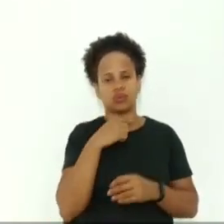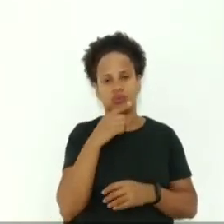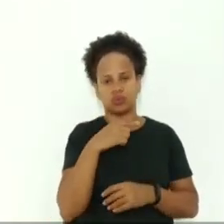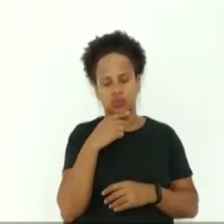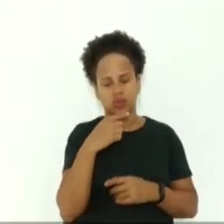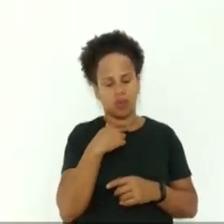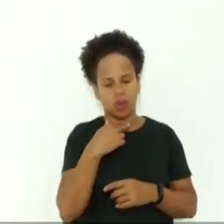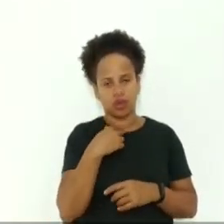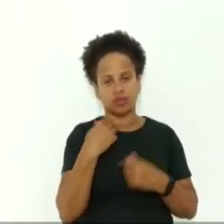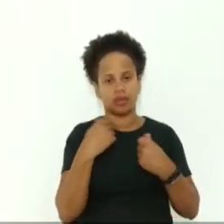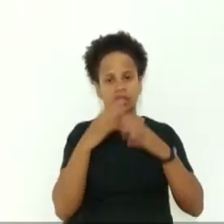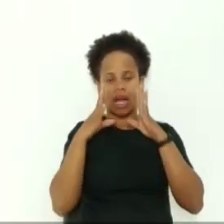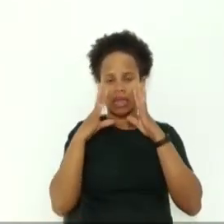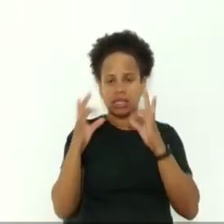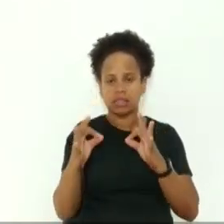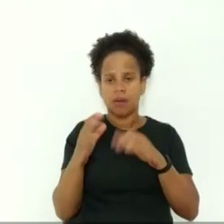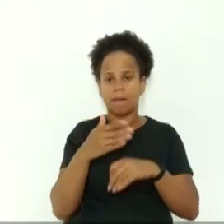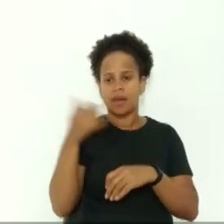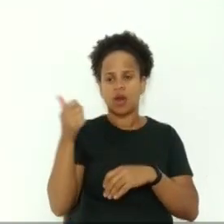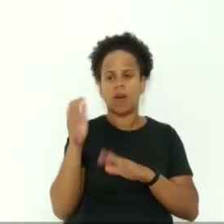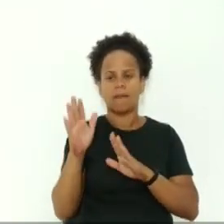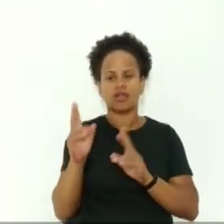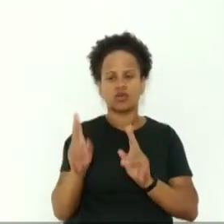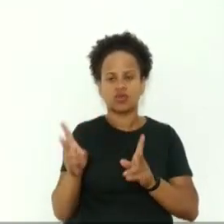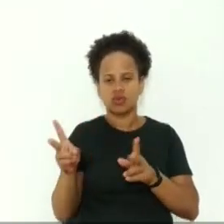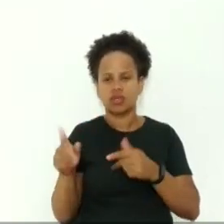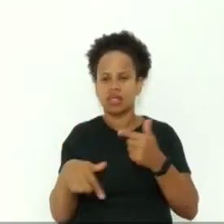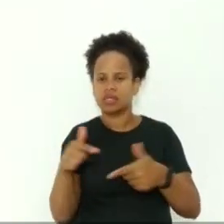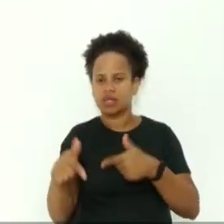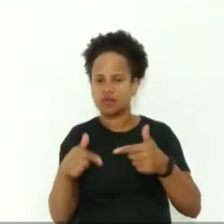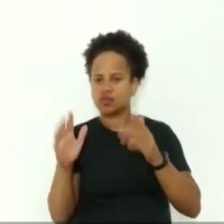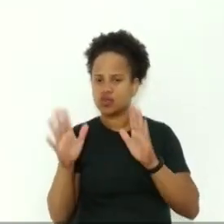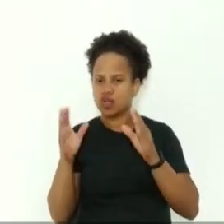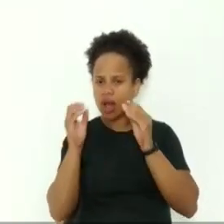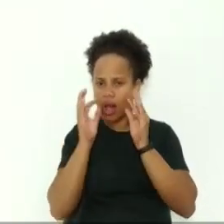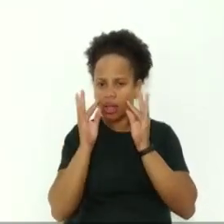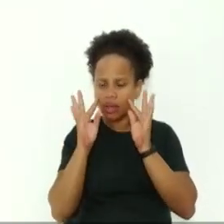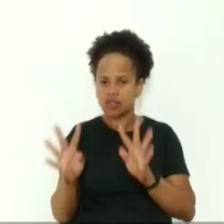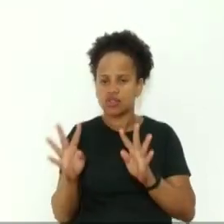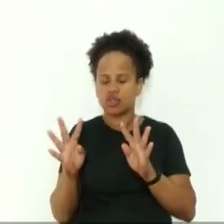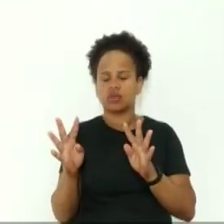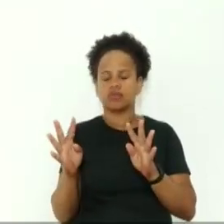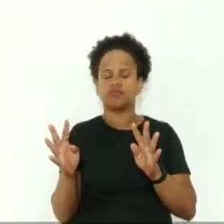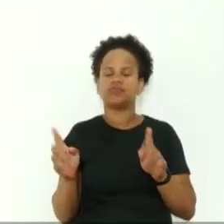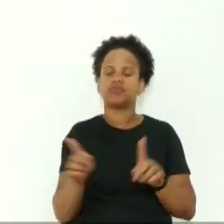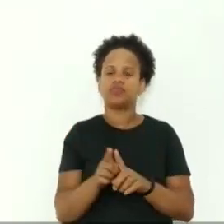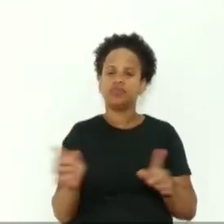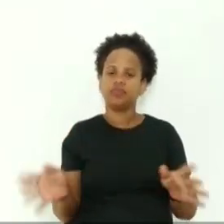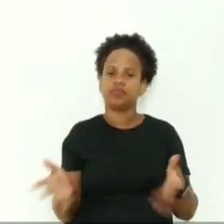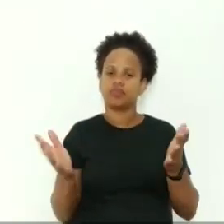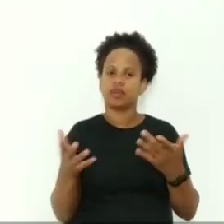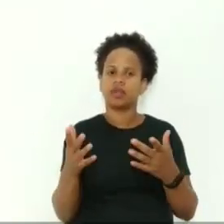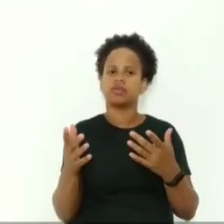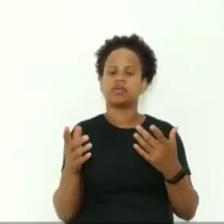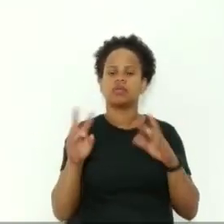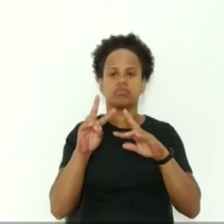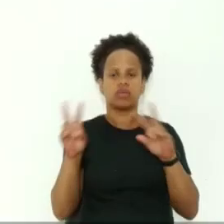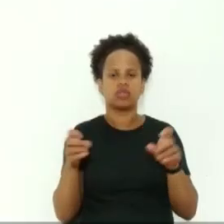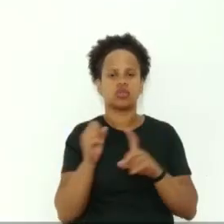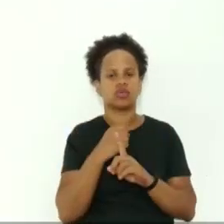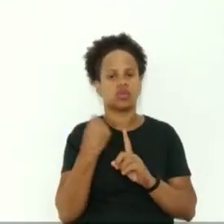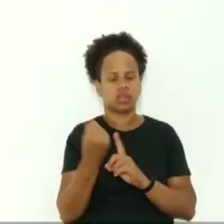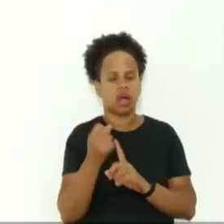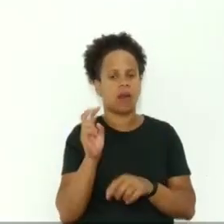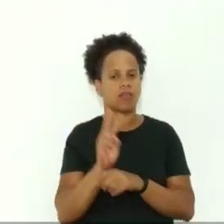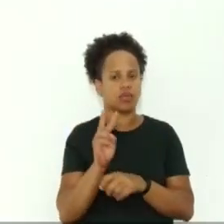melhor atenção mas esses de continuidade de serviço de promoção às condições sociais de proteção à